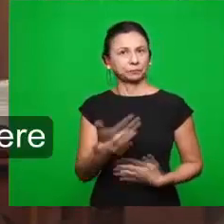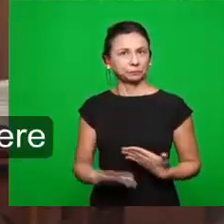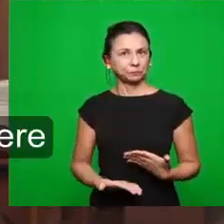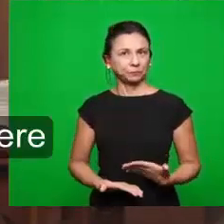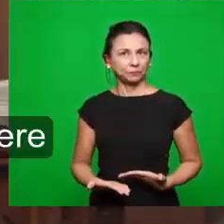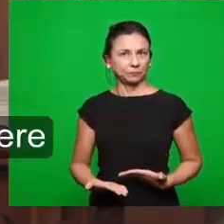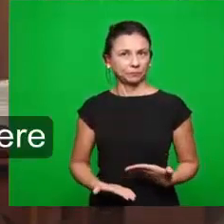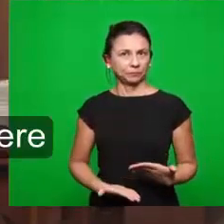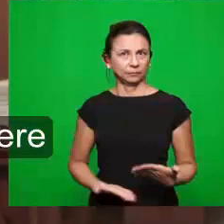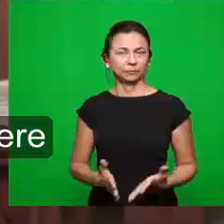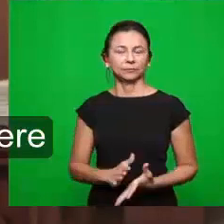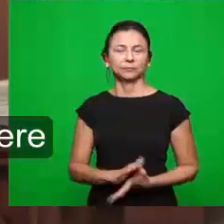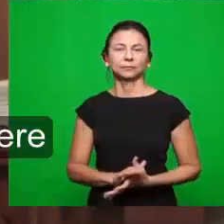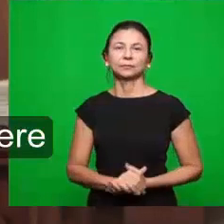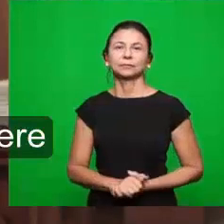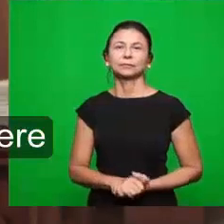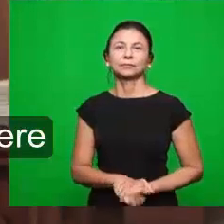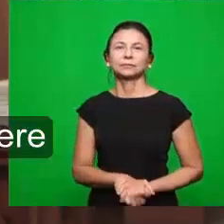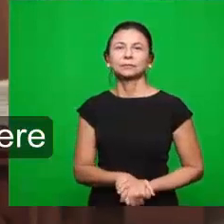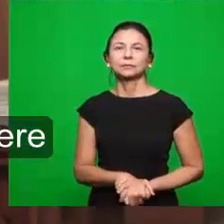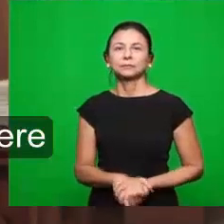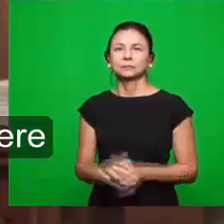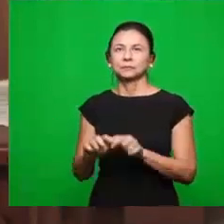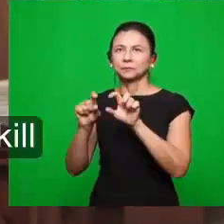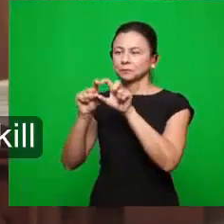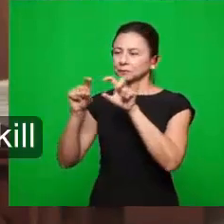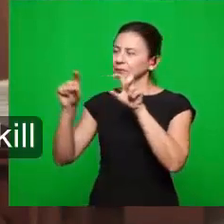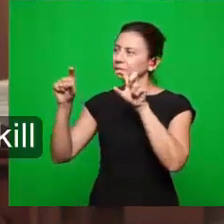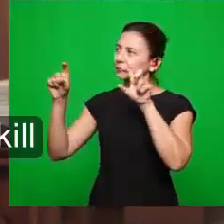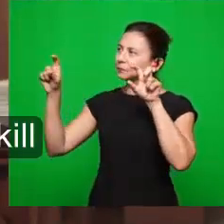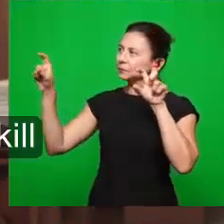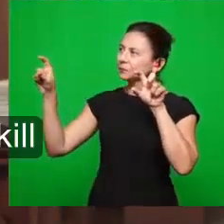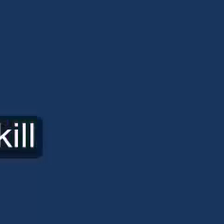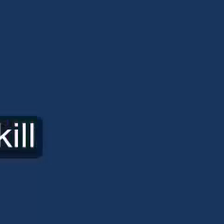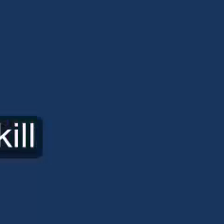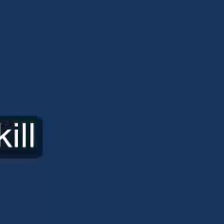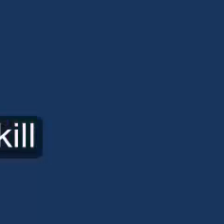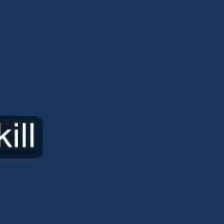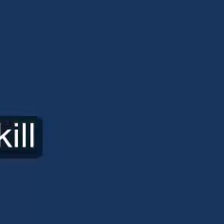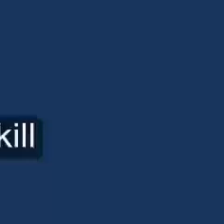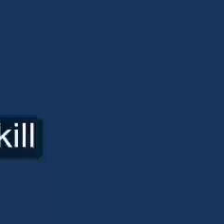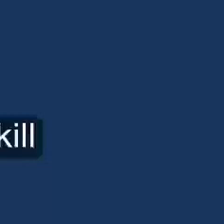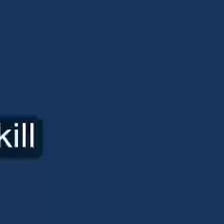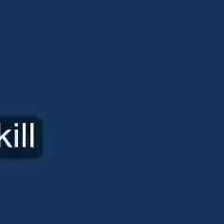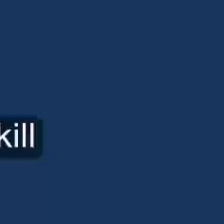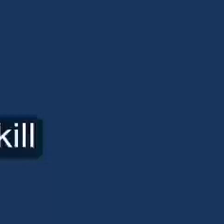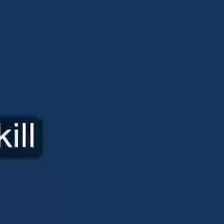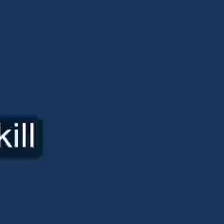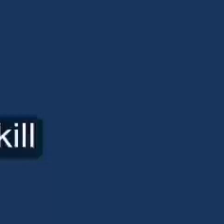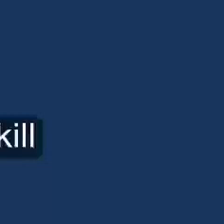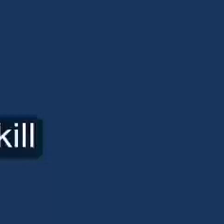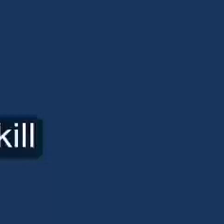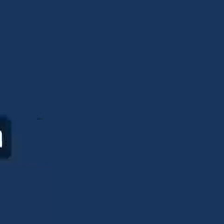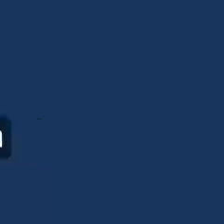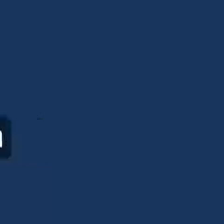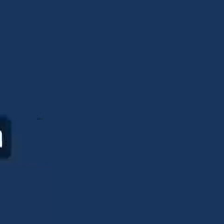vão só se ater a isso aqui. Porém, numa cama. Grande tribulação.